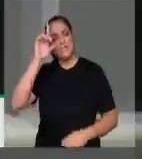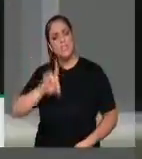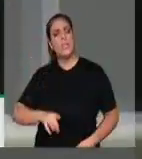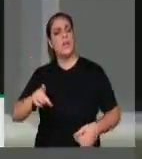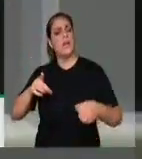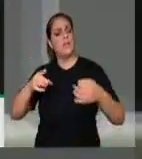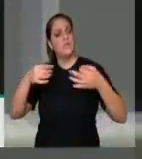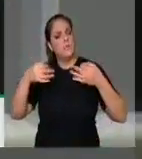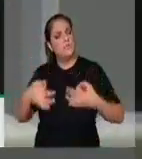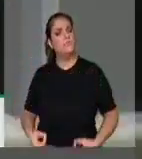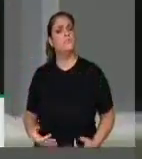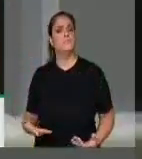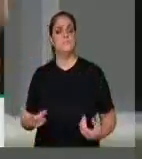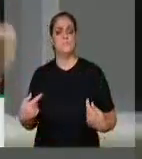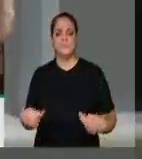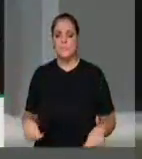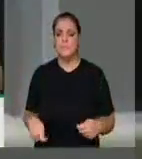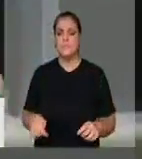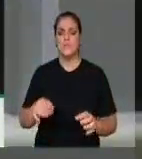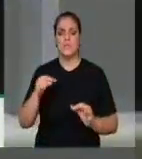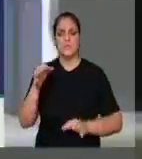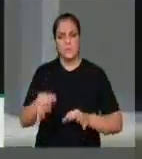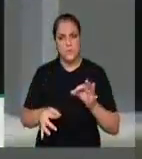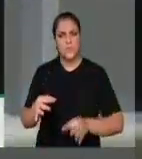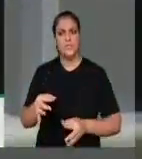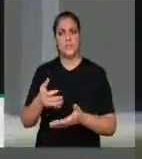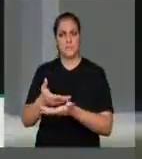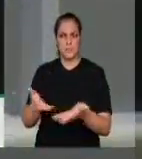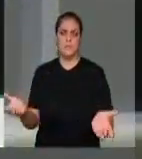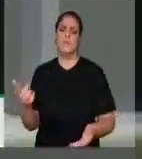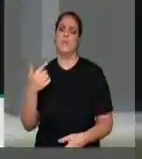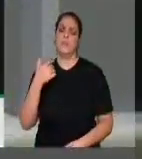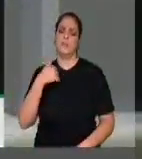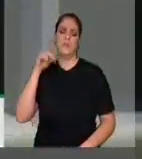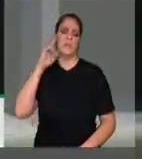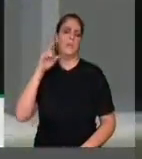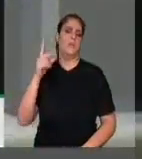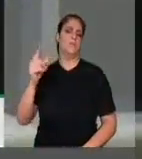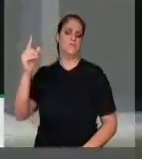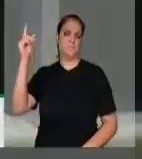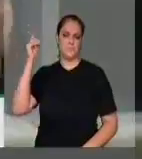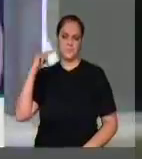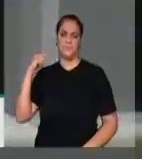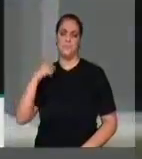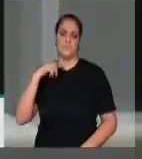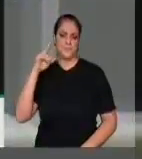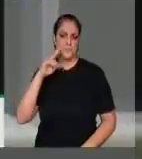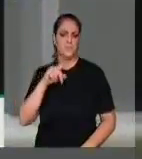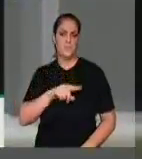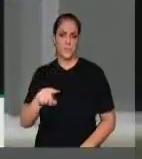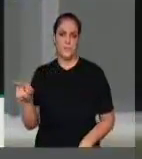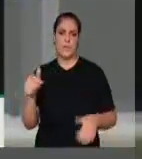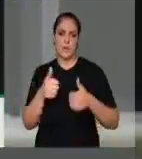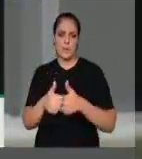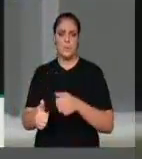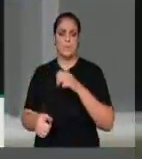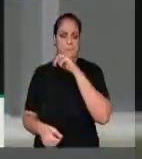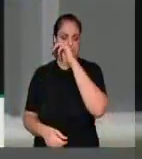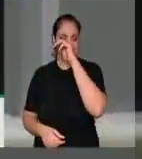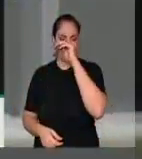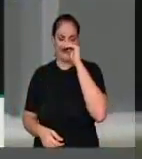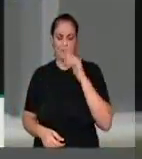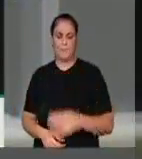justiça com essa categoria, que acompanho desde meu primeiro mandato parlamentar. Em memória à